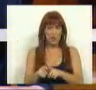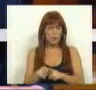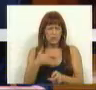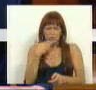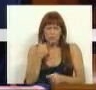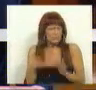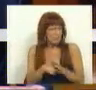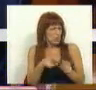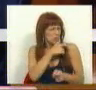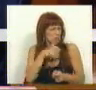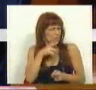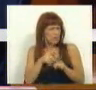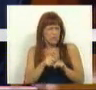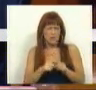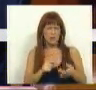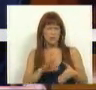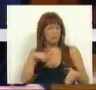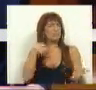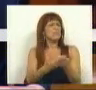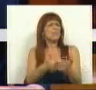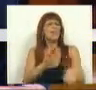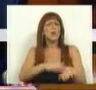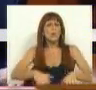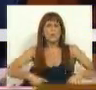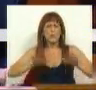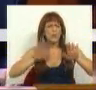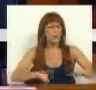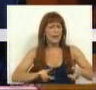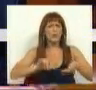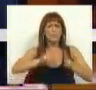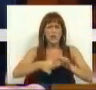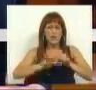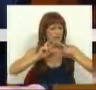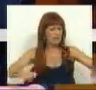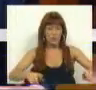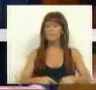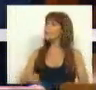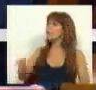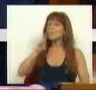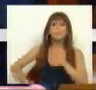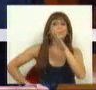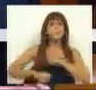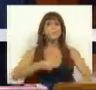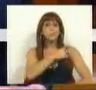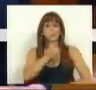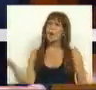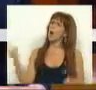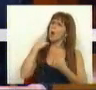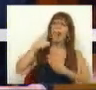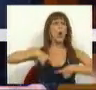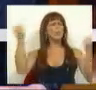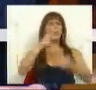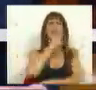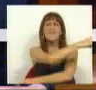absurda lei dos compromissos e com a consequente paralisação dos projetos de investigação. Os reitores já tiveram de vir a público